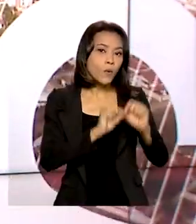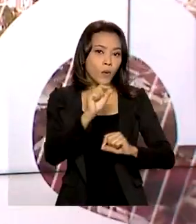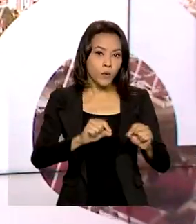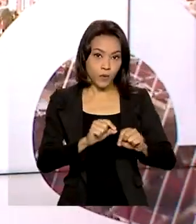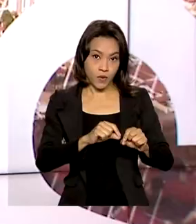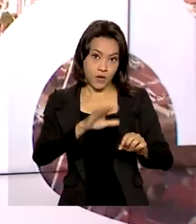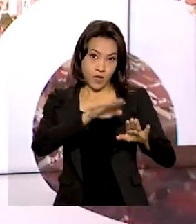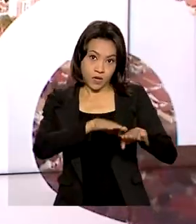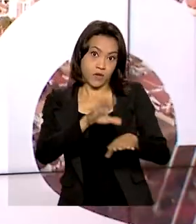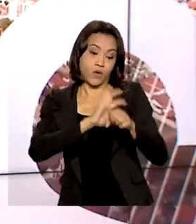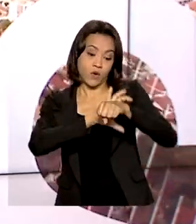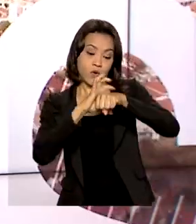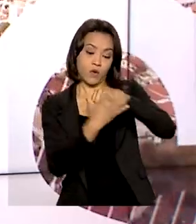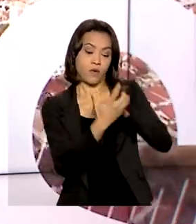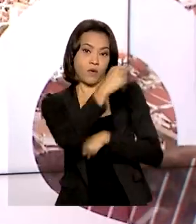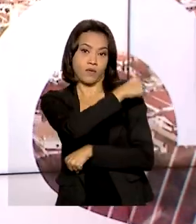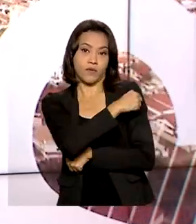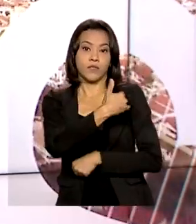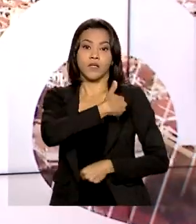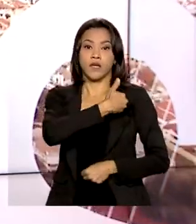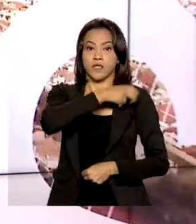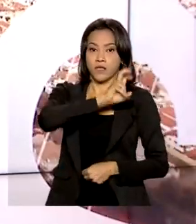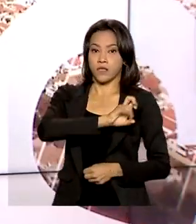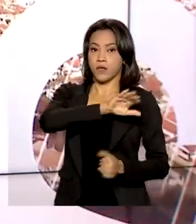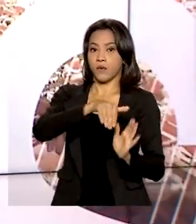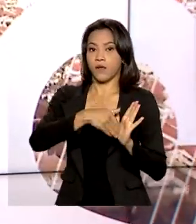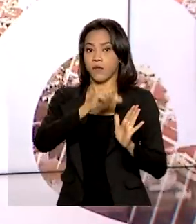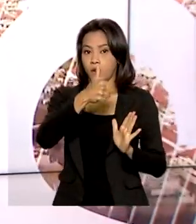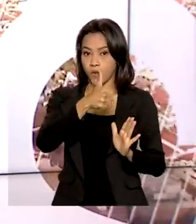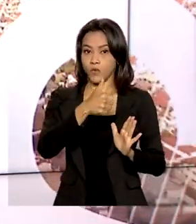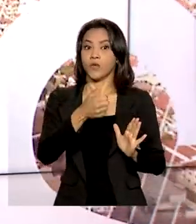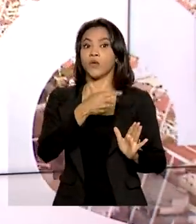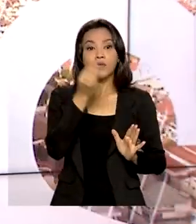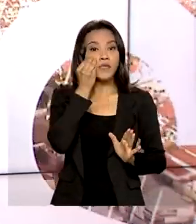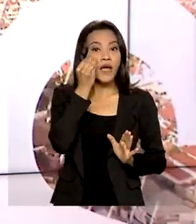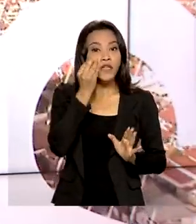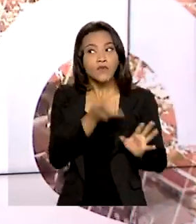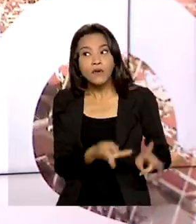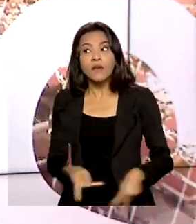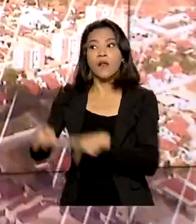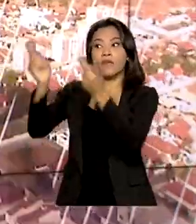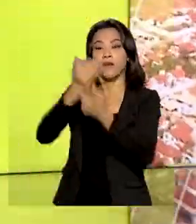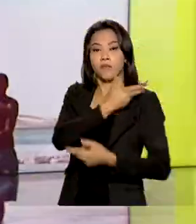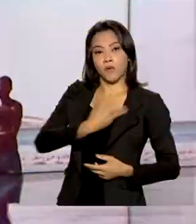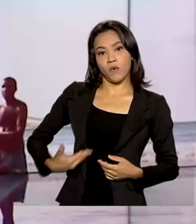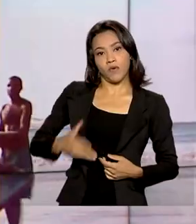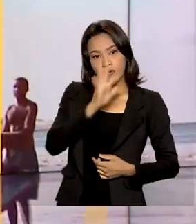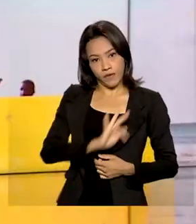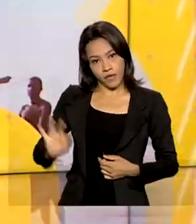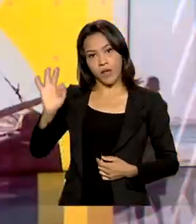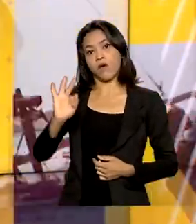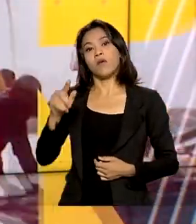de 5 a 11 anos. Os testes foram enviados pelo governo federal e visam garantir um retorno seguro às aulas.